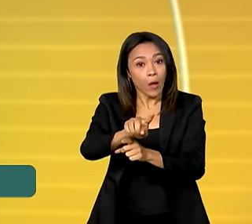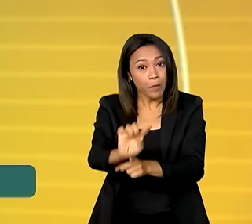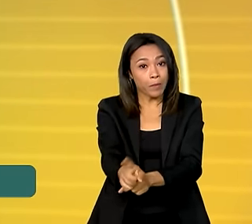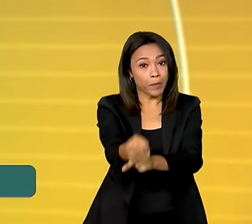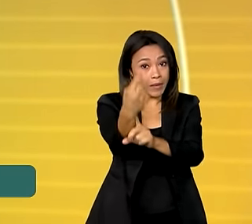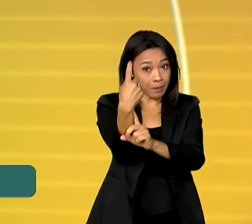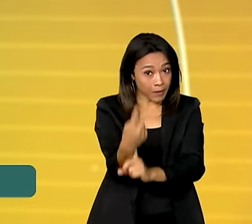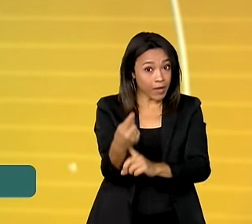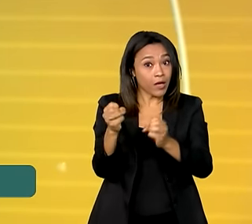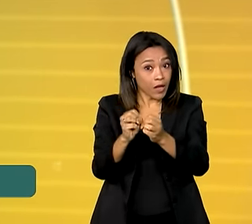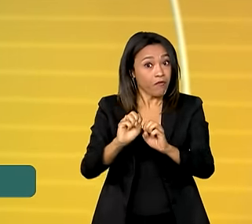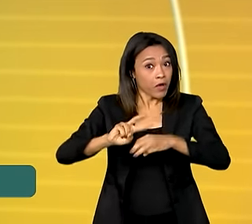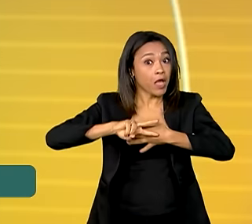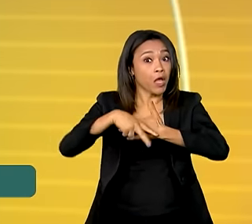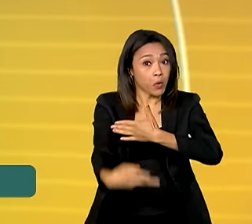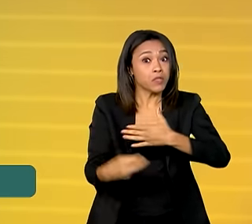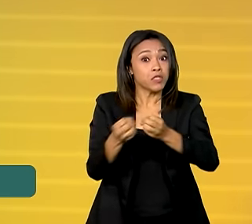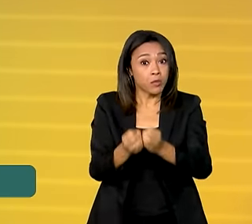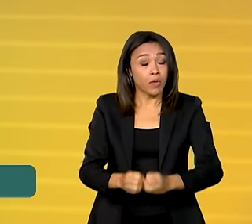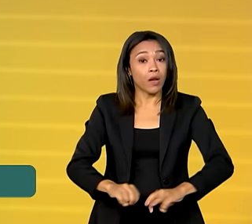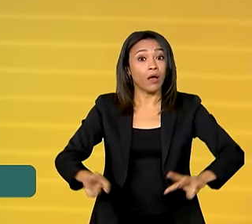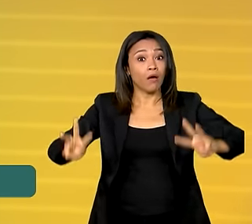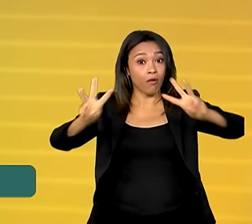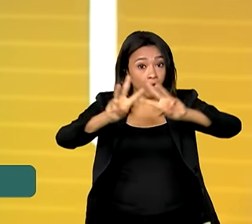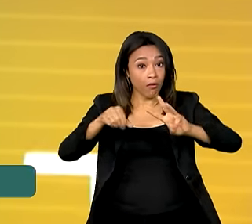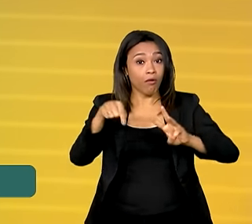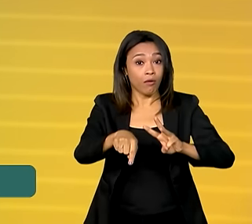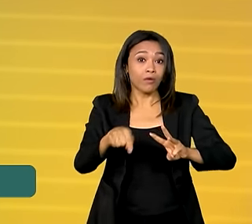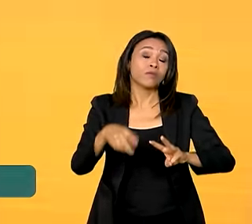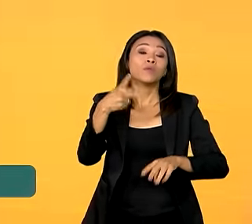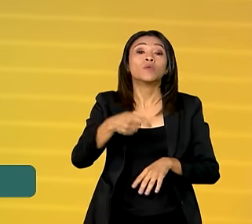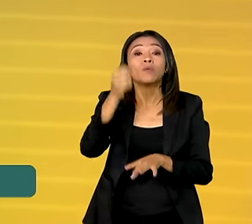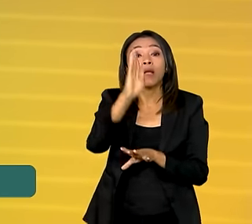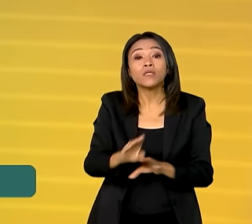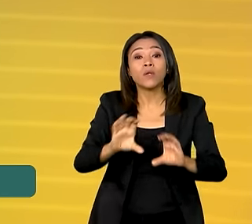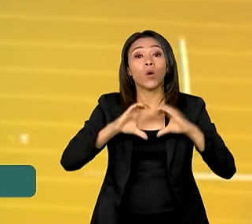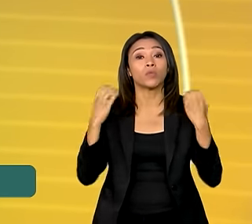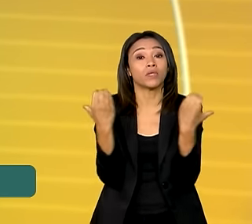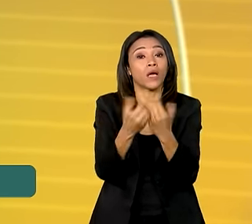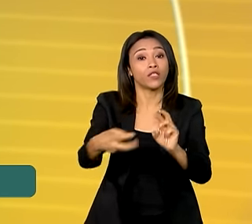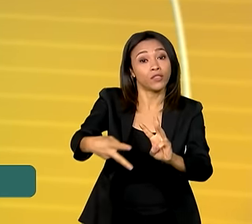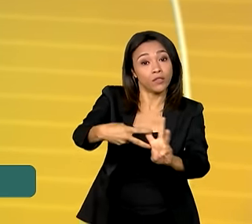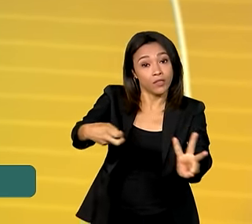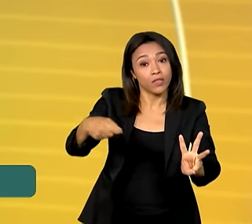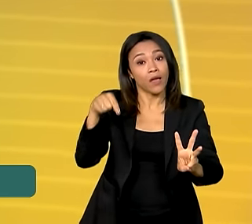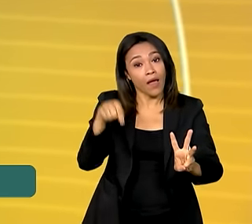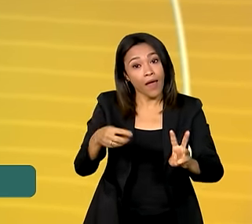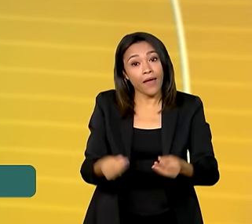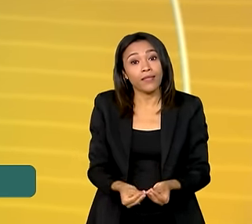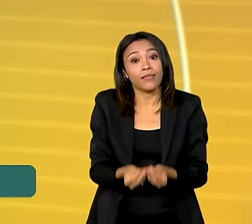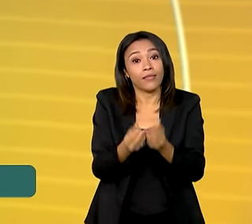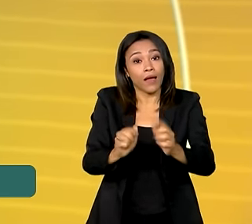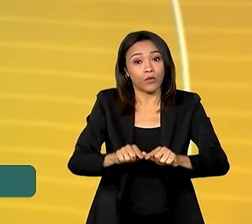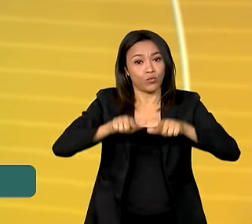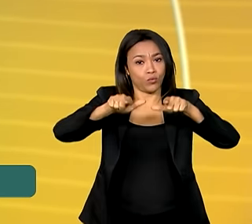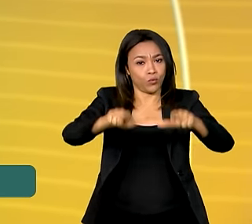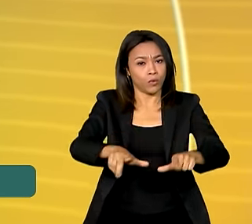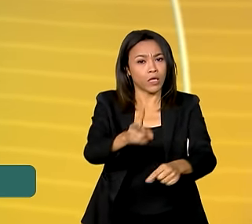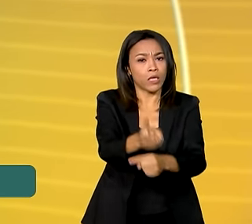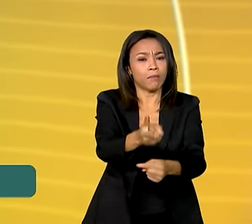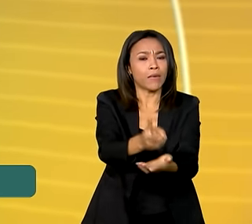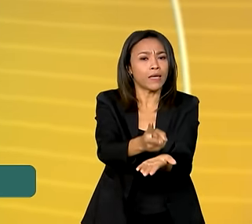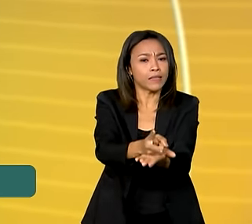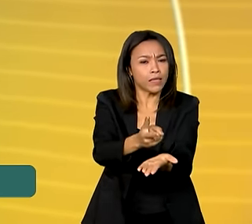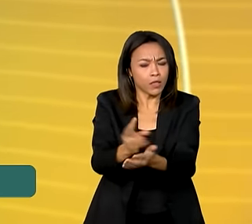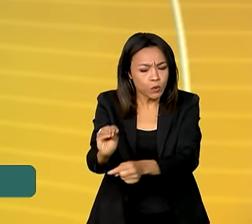e área conservada por comunidades indígenas e locais do Brasil. O título é concedido a regiões que mantêm a conservação da